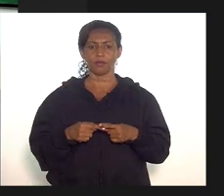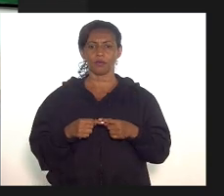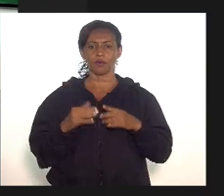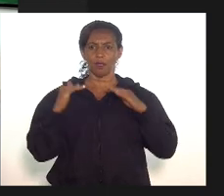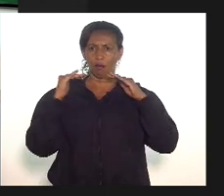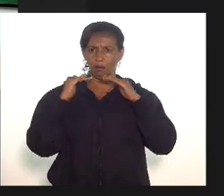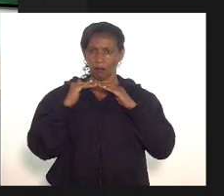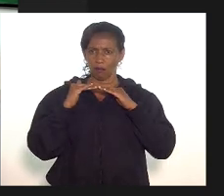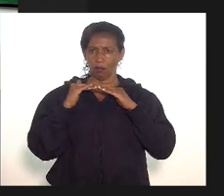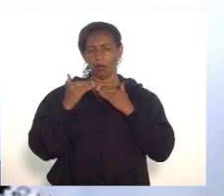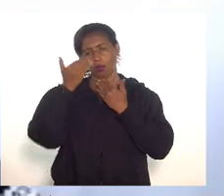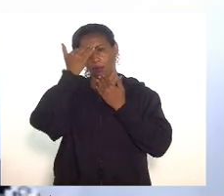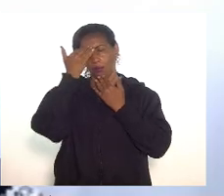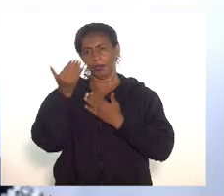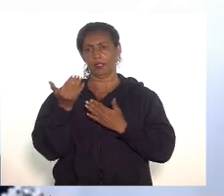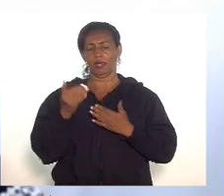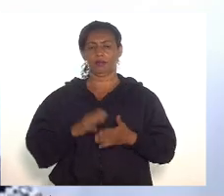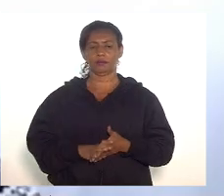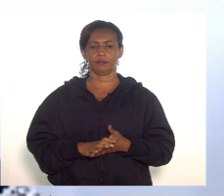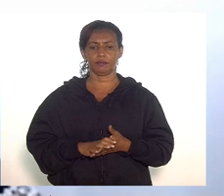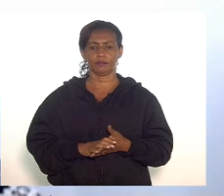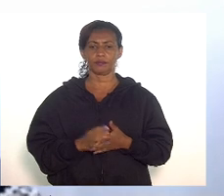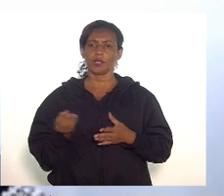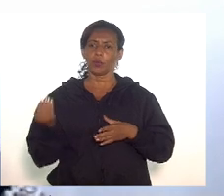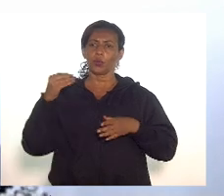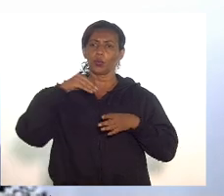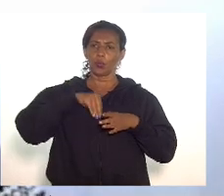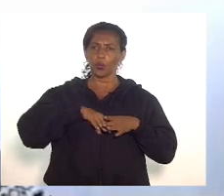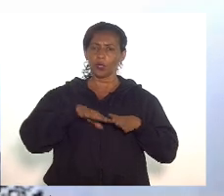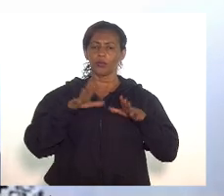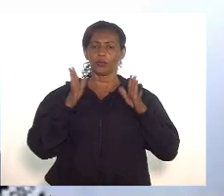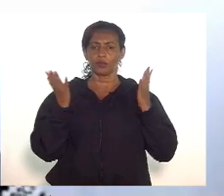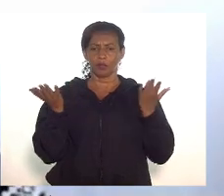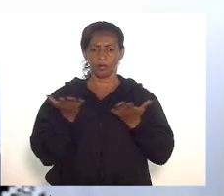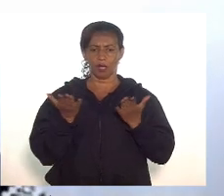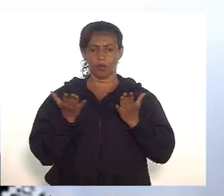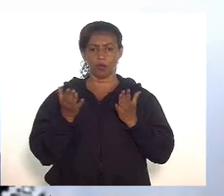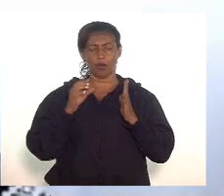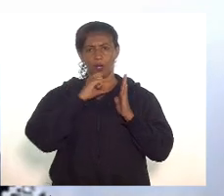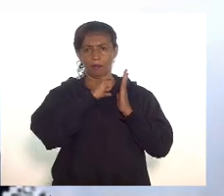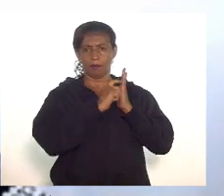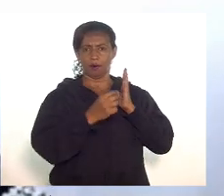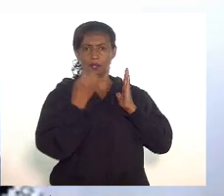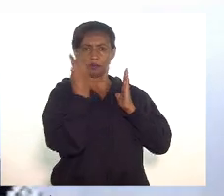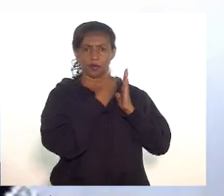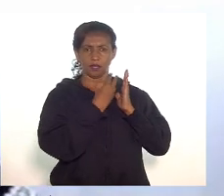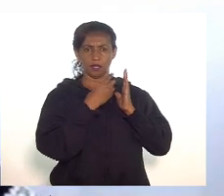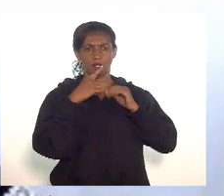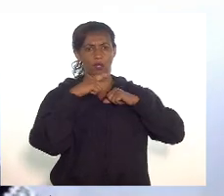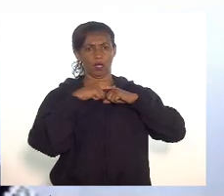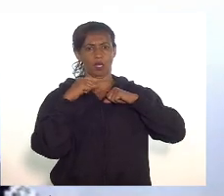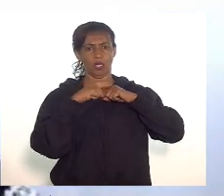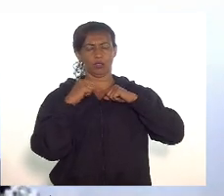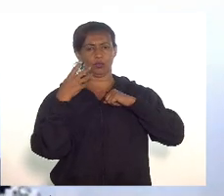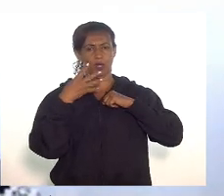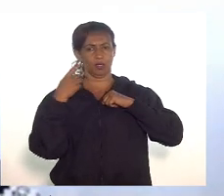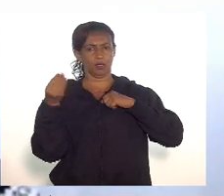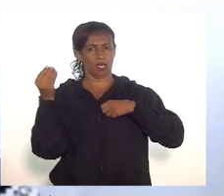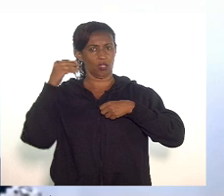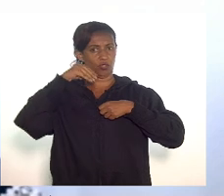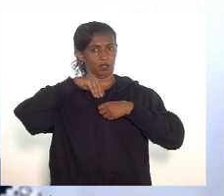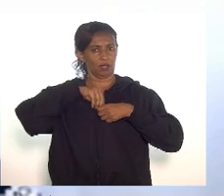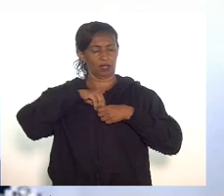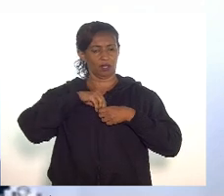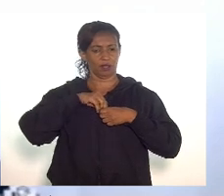Obrigada. Então, incluindo na ordem do dia, de acordo com o parágrafo 3º do artigo 47 do Regimento Interno,